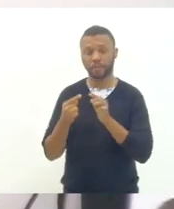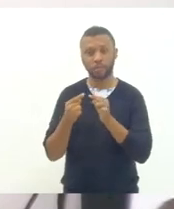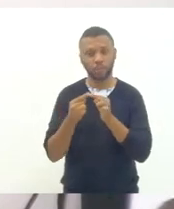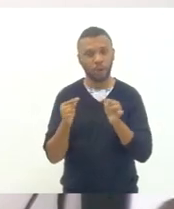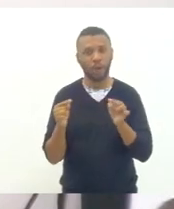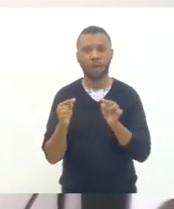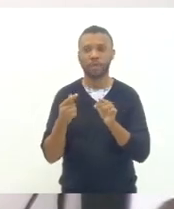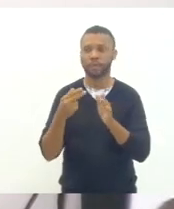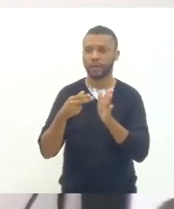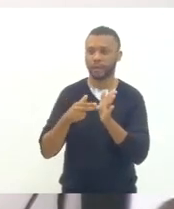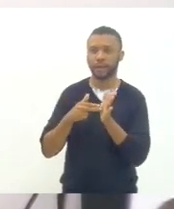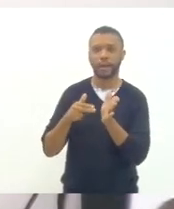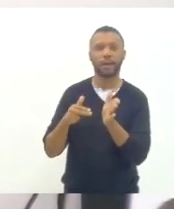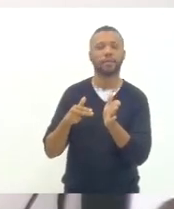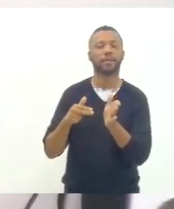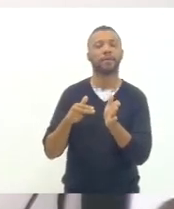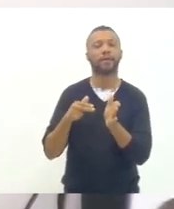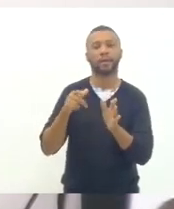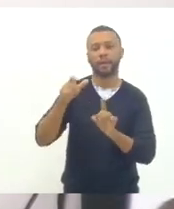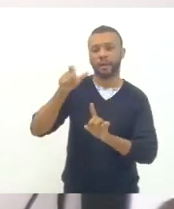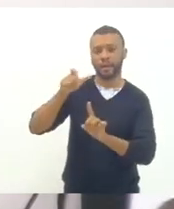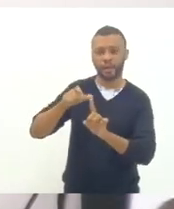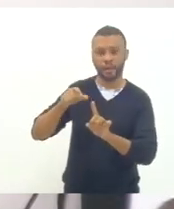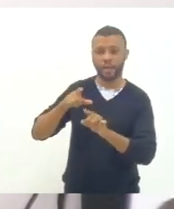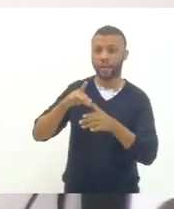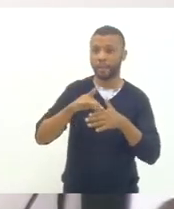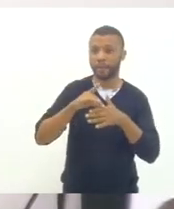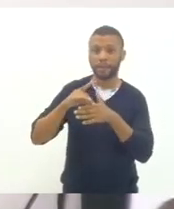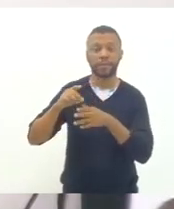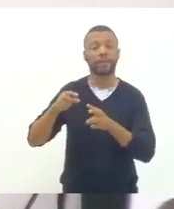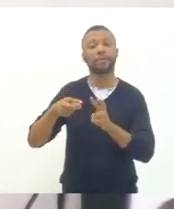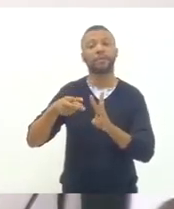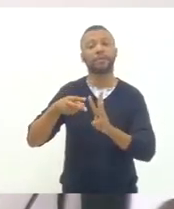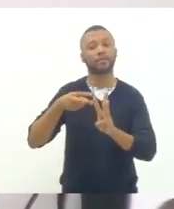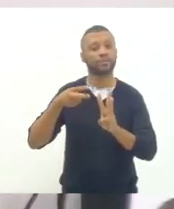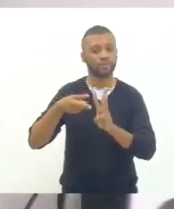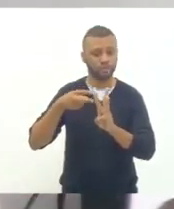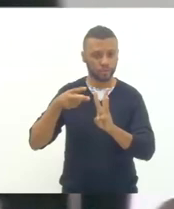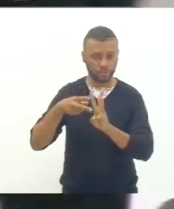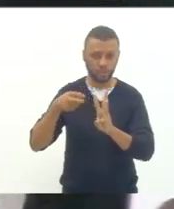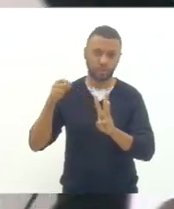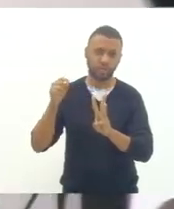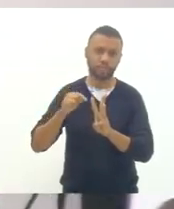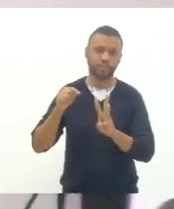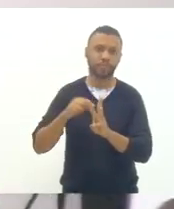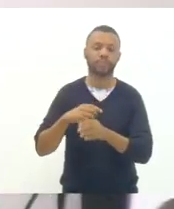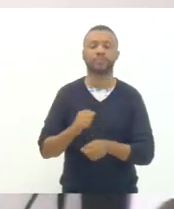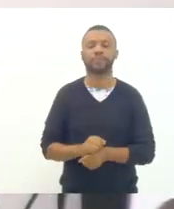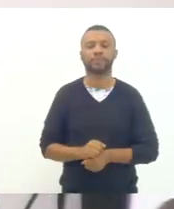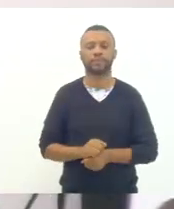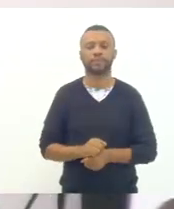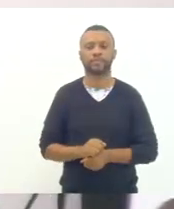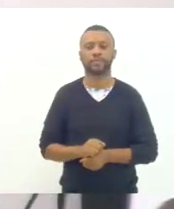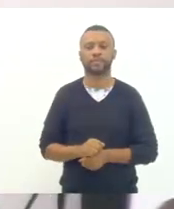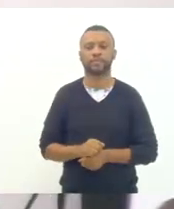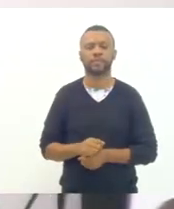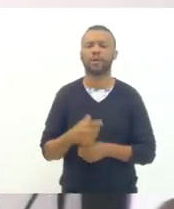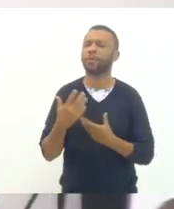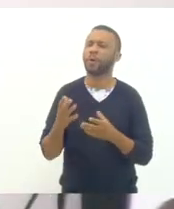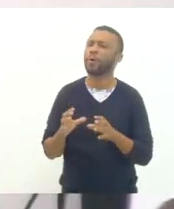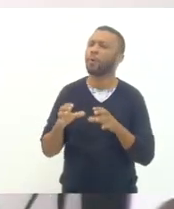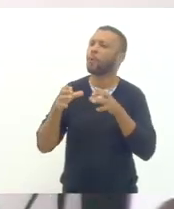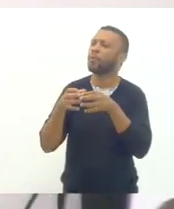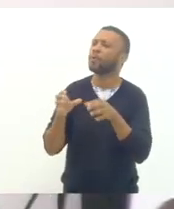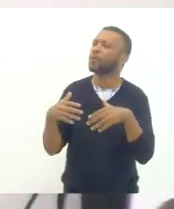carta a Maria Clara é uma liderança indígena qual é a liderança de que comunidade